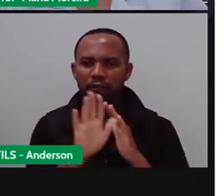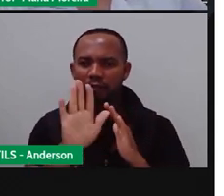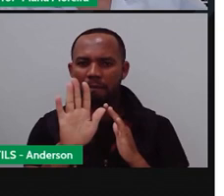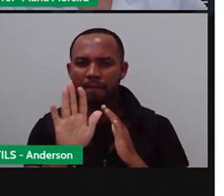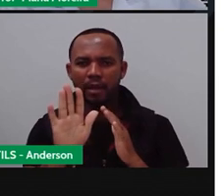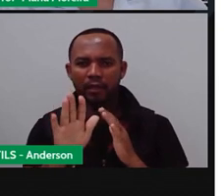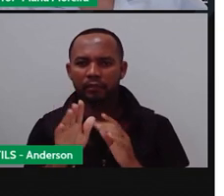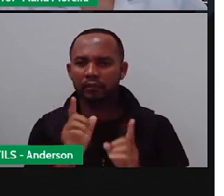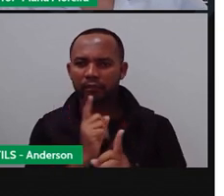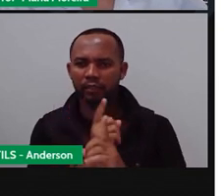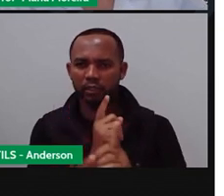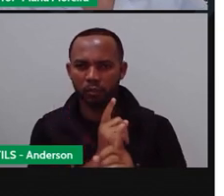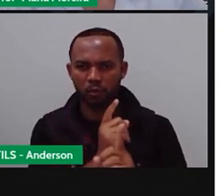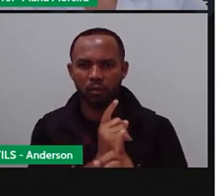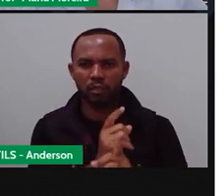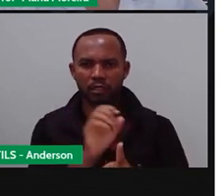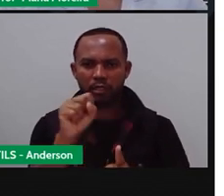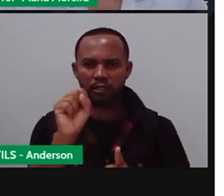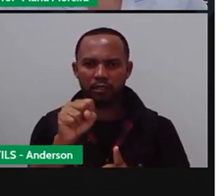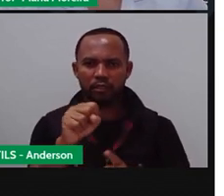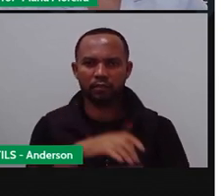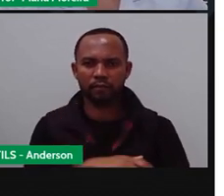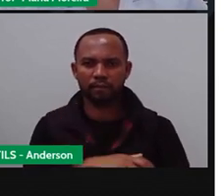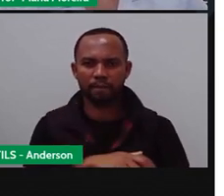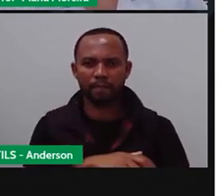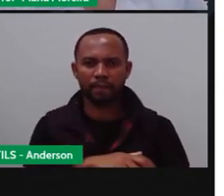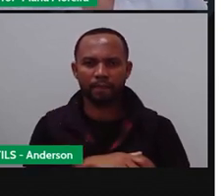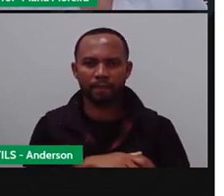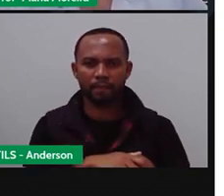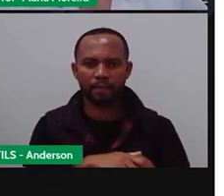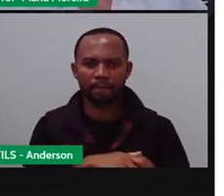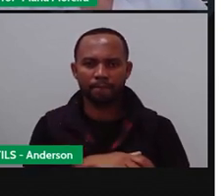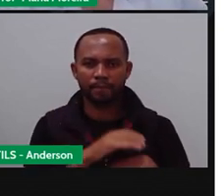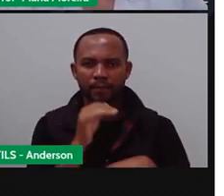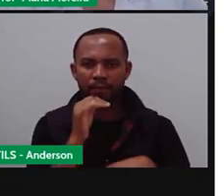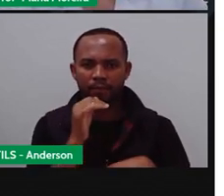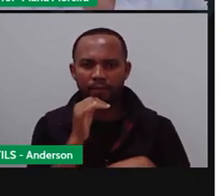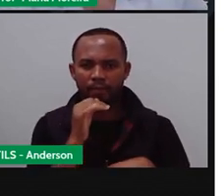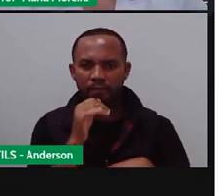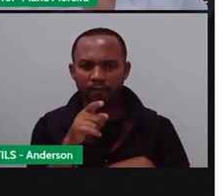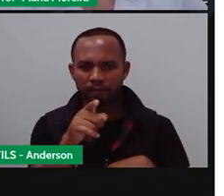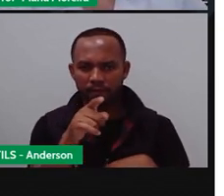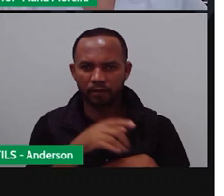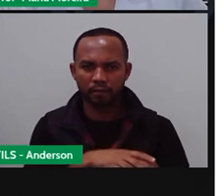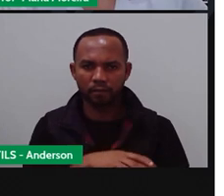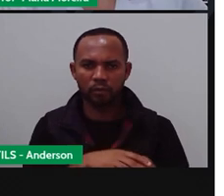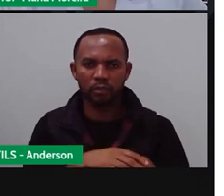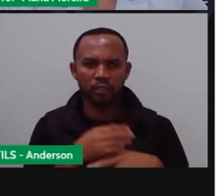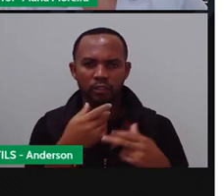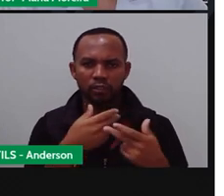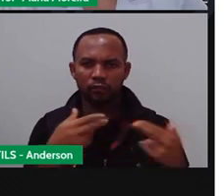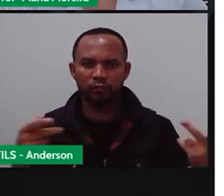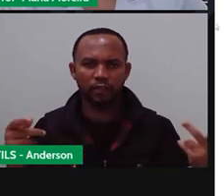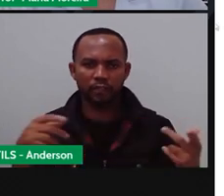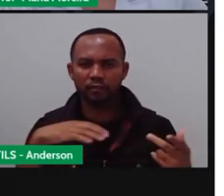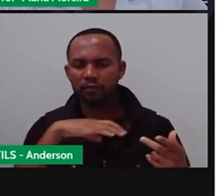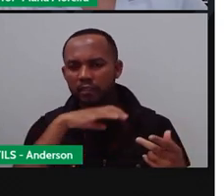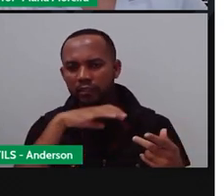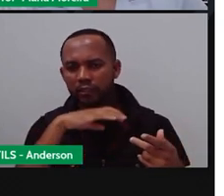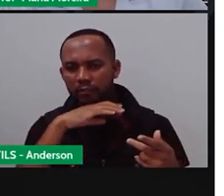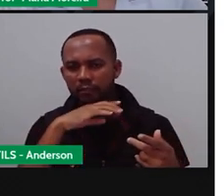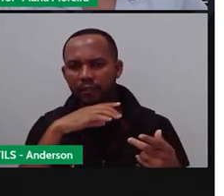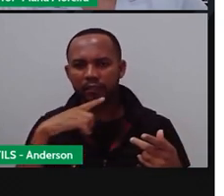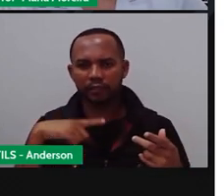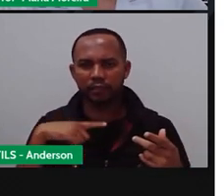categorias anteriores. Seu cachorro ou canário, né, estão aqui, assim como outros animais, com grande